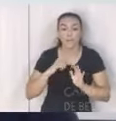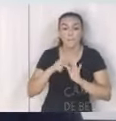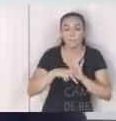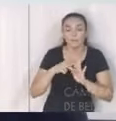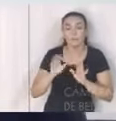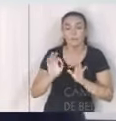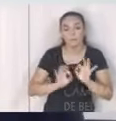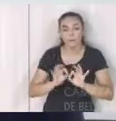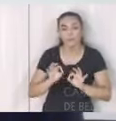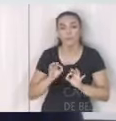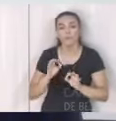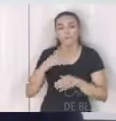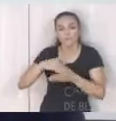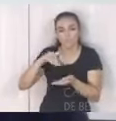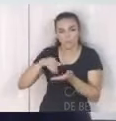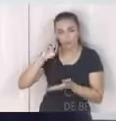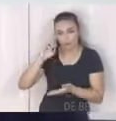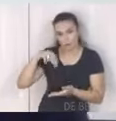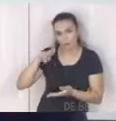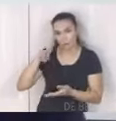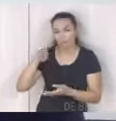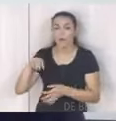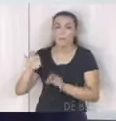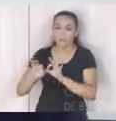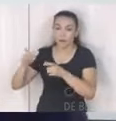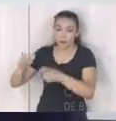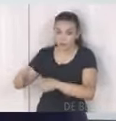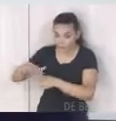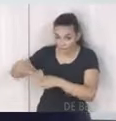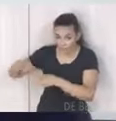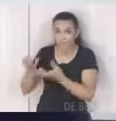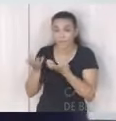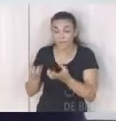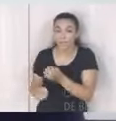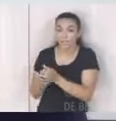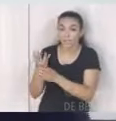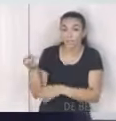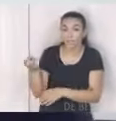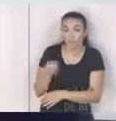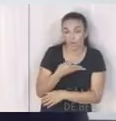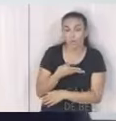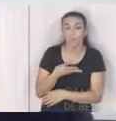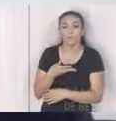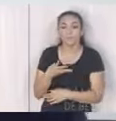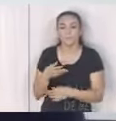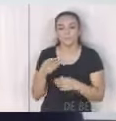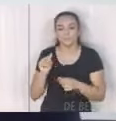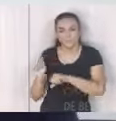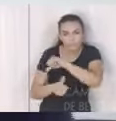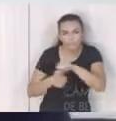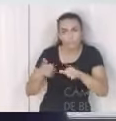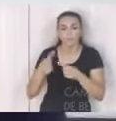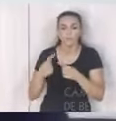da ONU que é um planejamento pra aquela área nós estamos querendo inovar lá né no sentido assim do meio